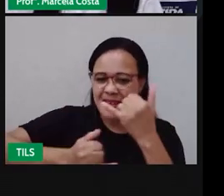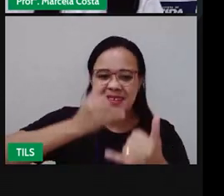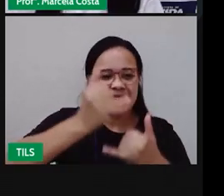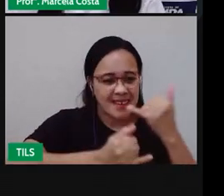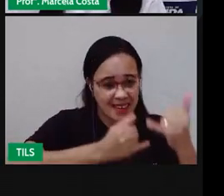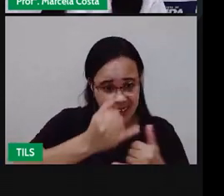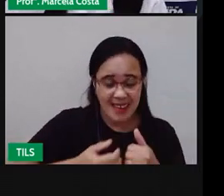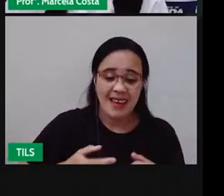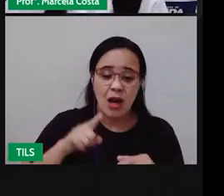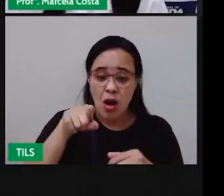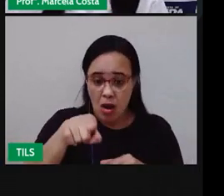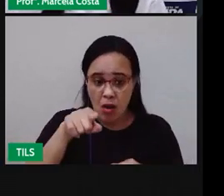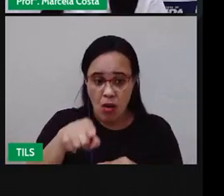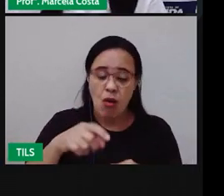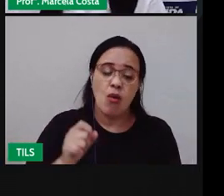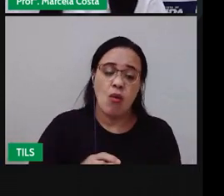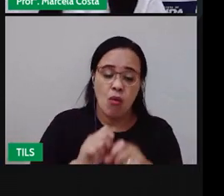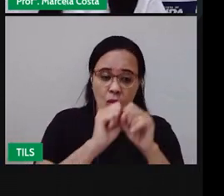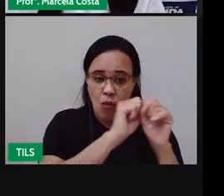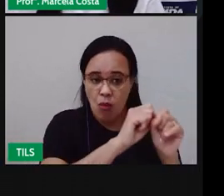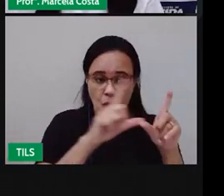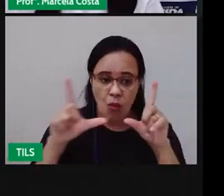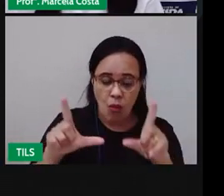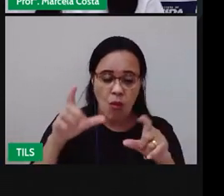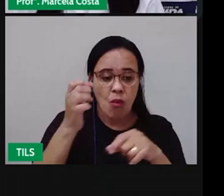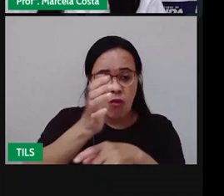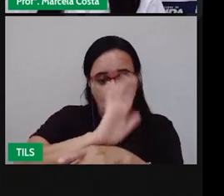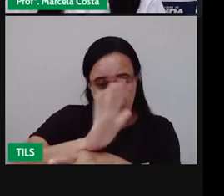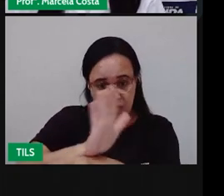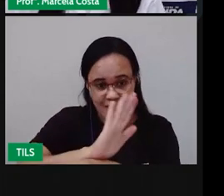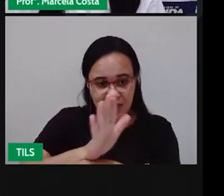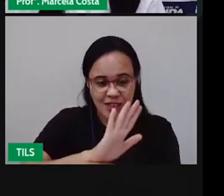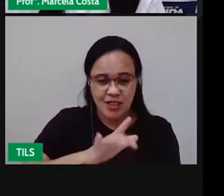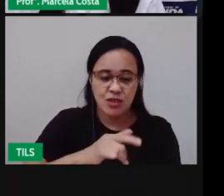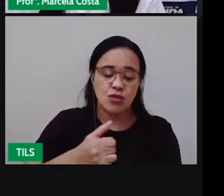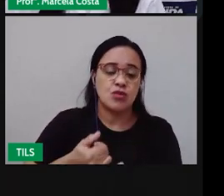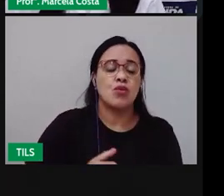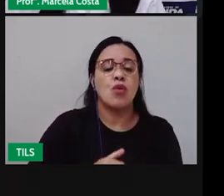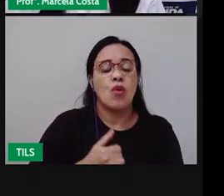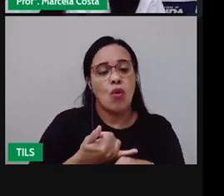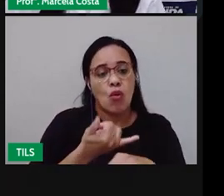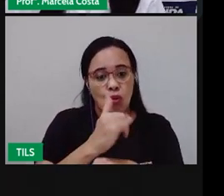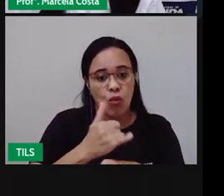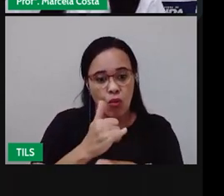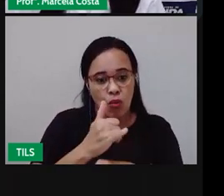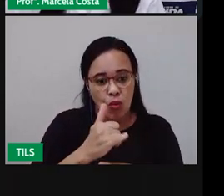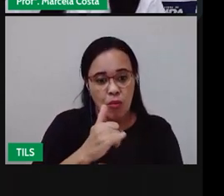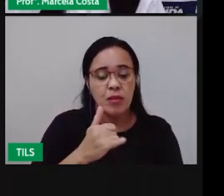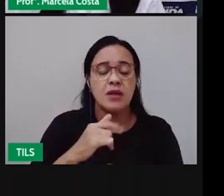Tá no Youtube O link Tá aqui Na apresentação E eu vou mostrar agora Esse vídeo Para vocês